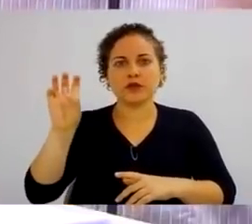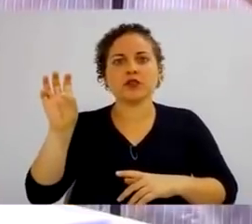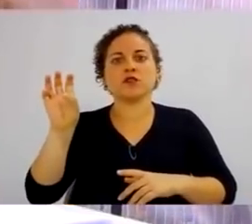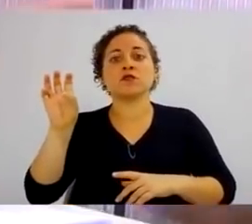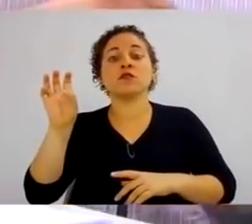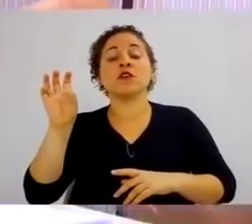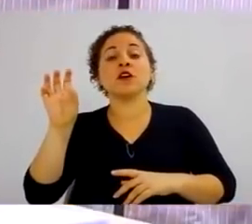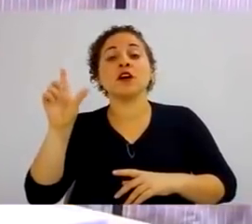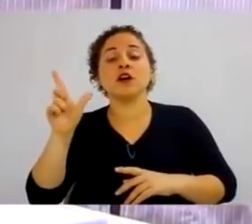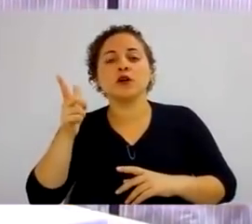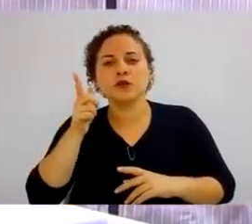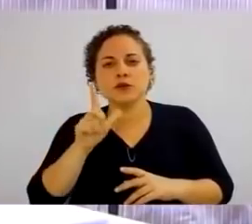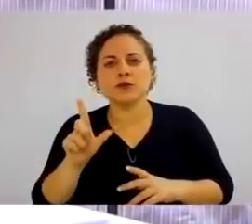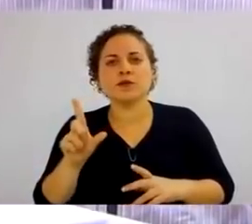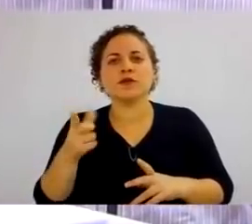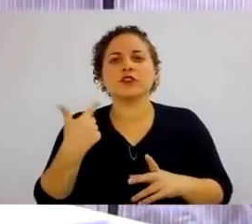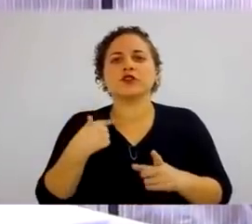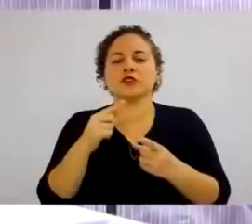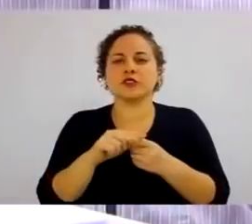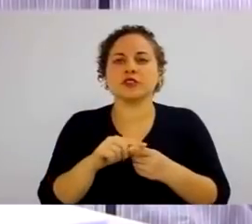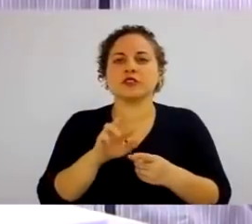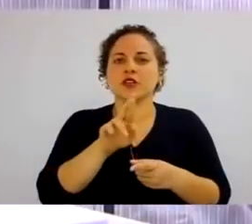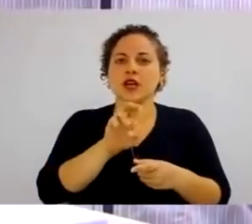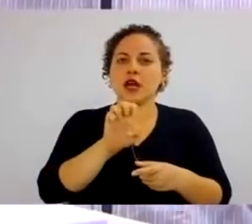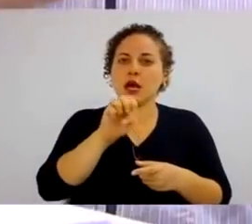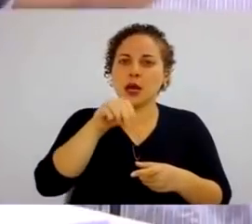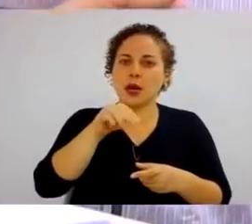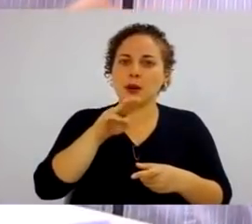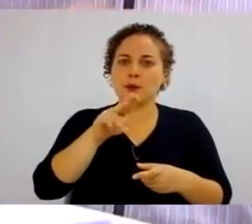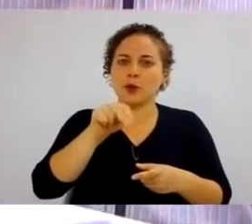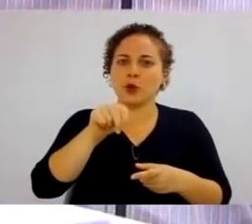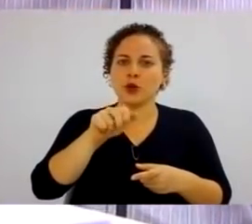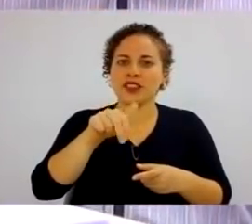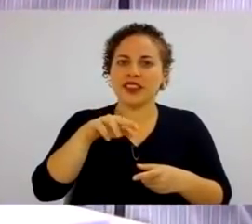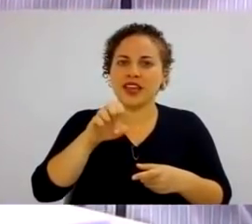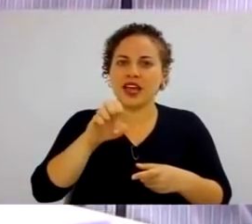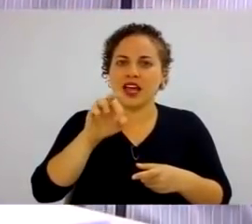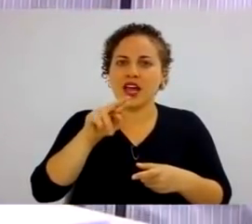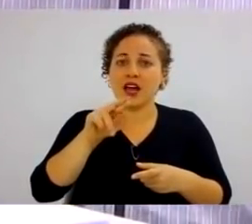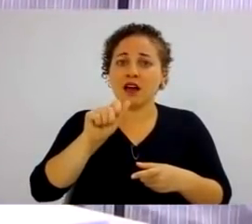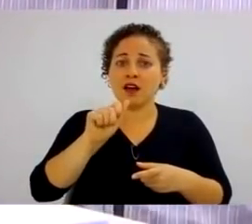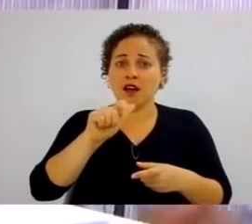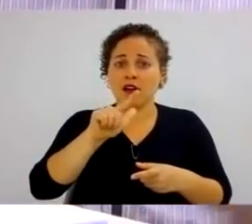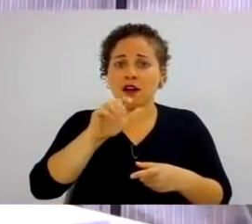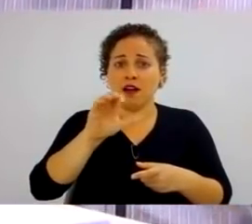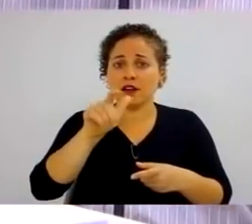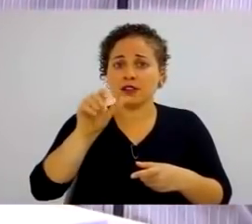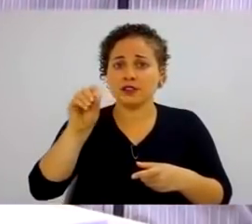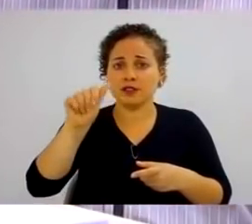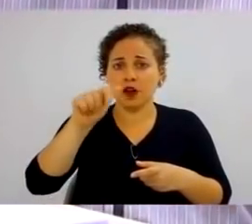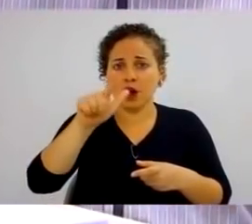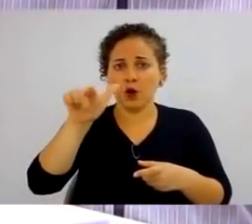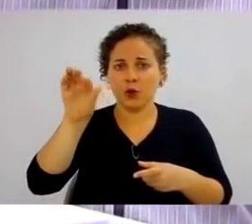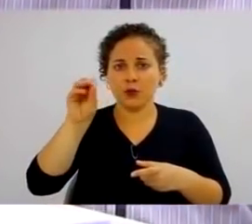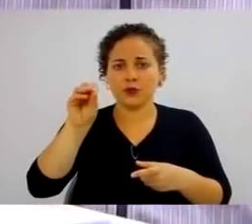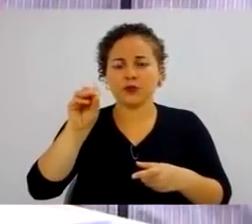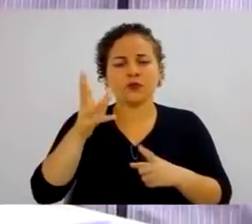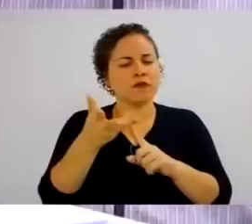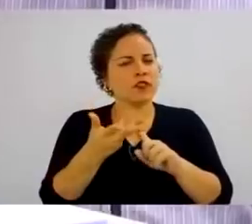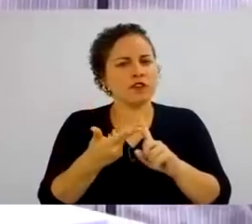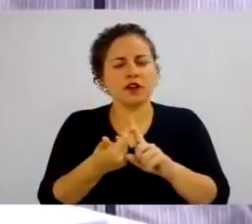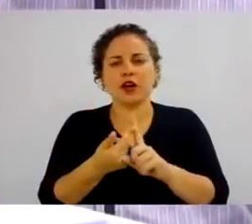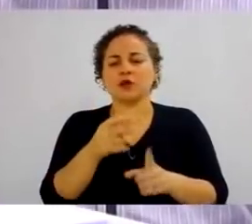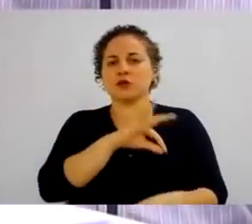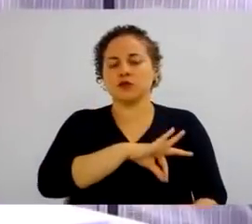parte também deste processo de remuneração. De acordo com o que há venato, existem vários tipos de salários.